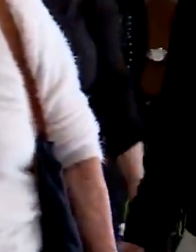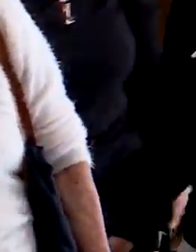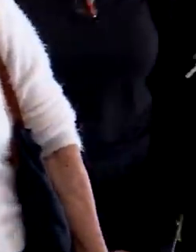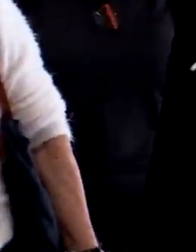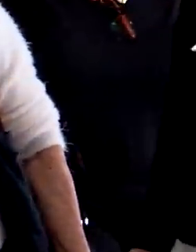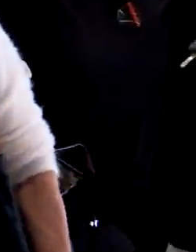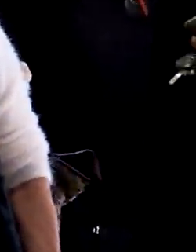Acesse